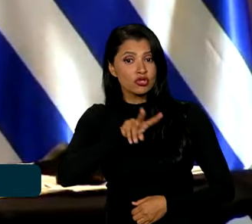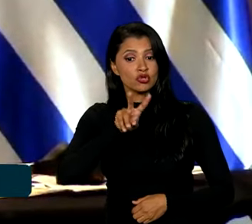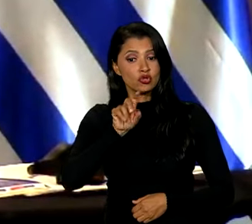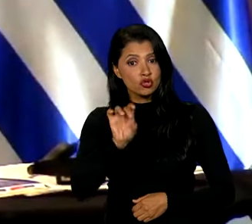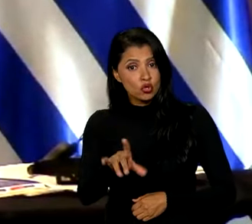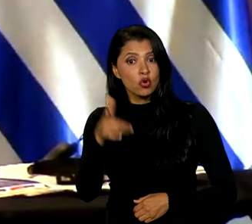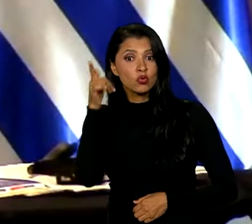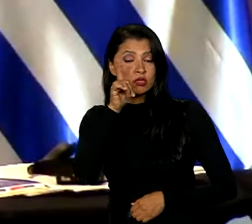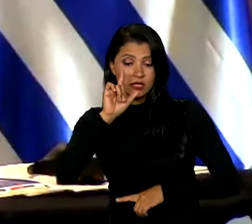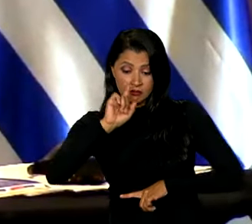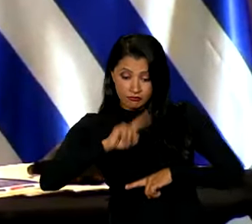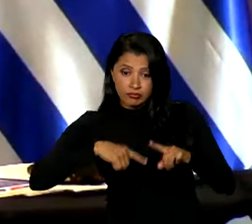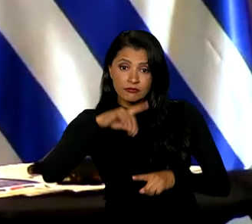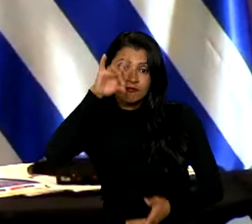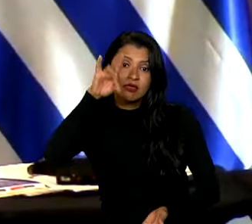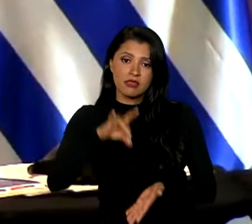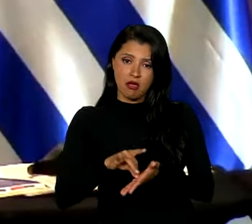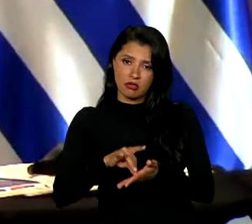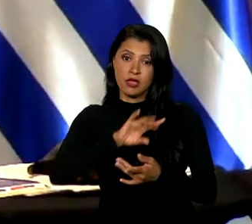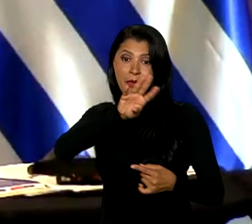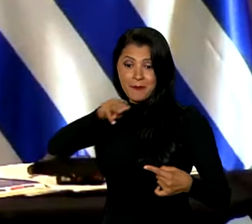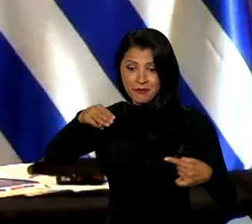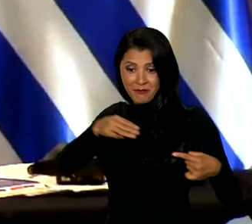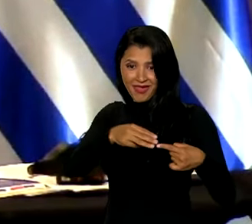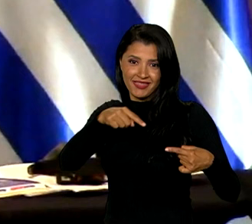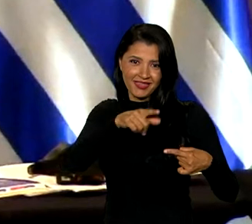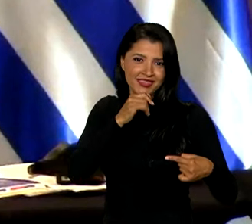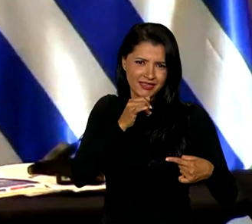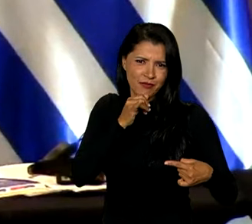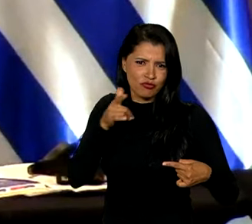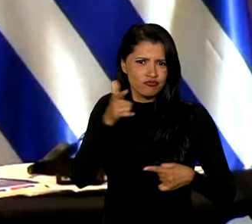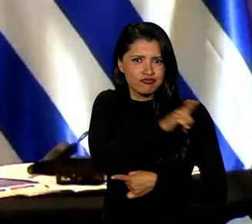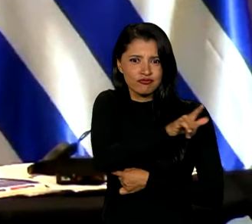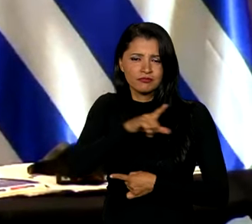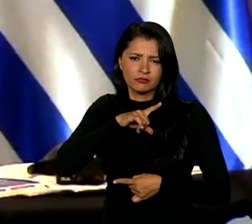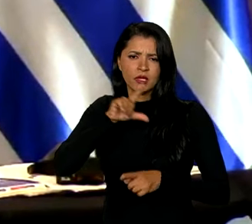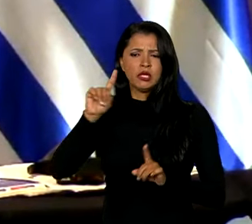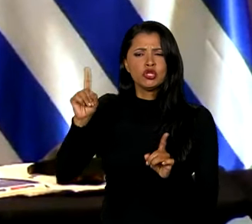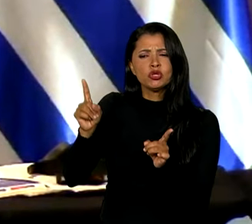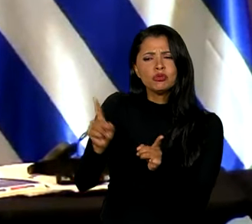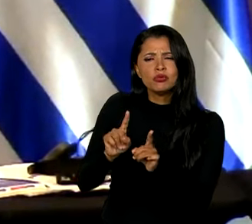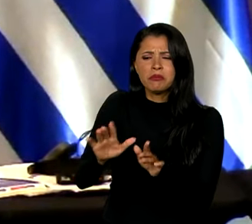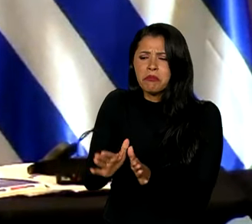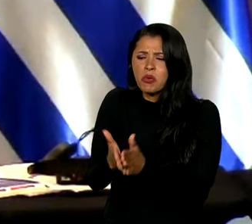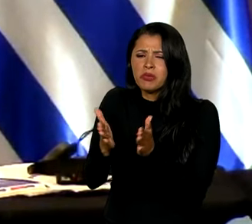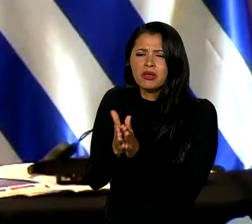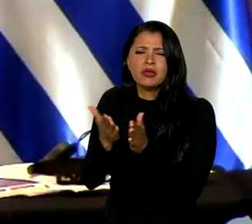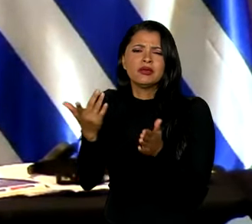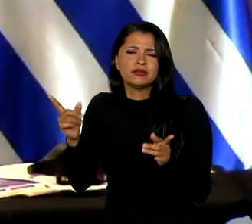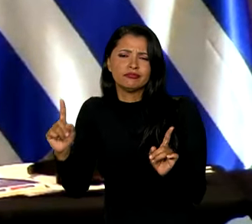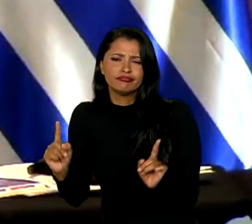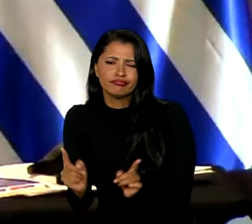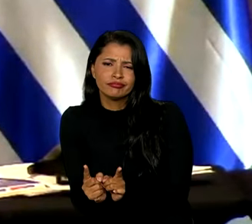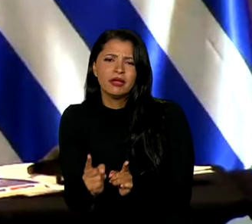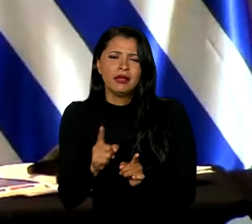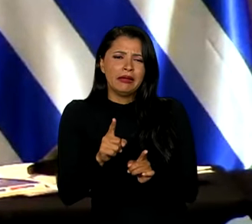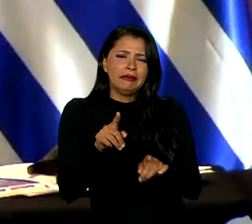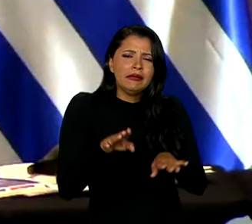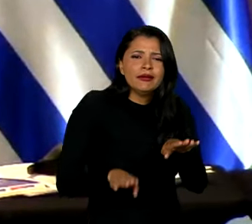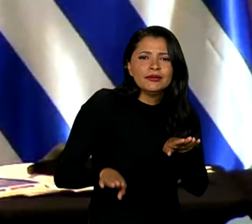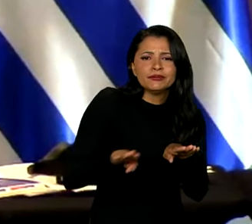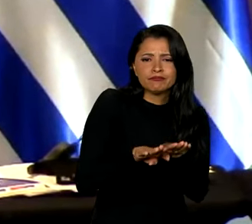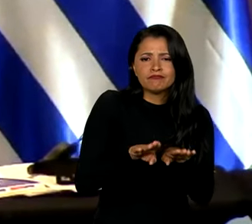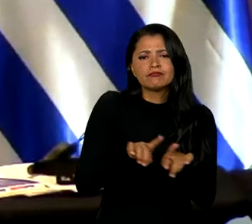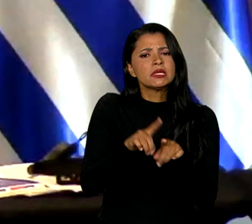sucesso em metas como essa, por exemplo, da redução da pobreza e de menos desigualdade